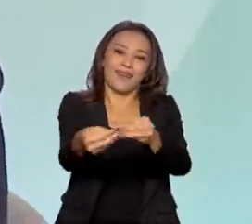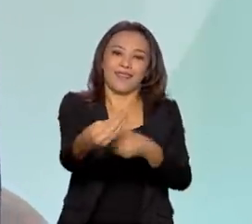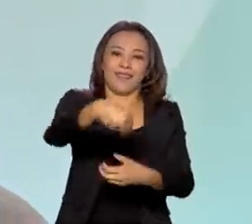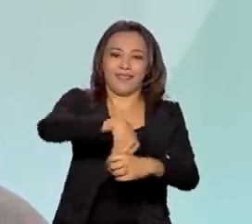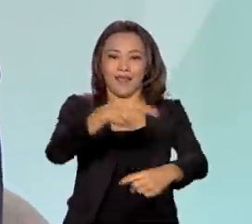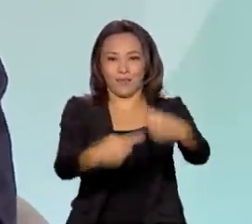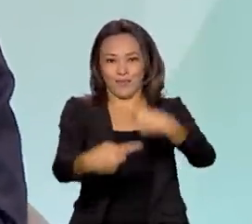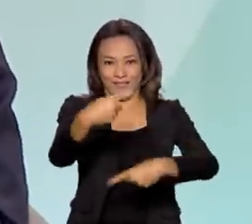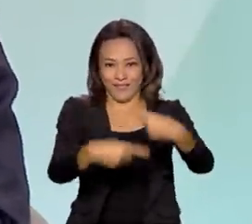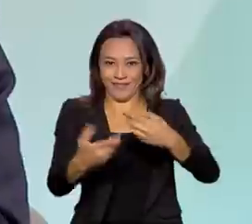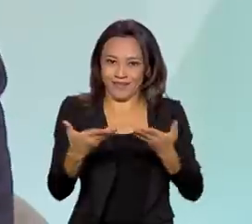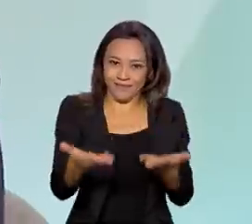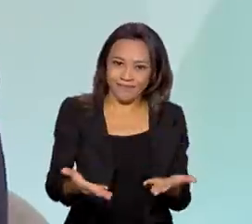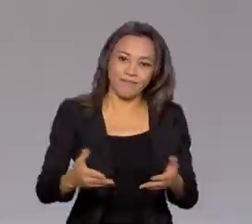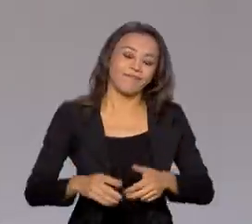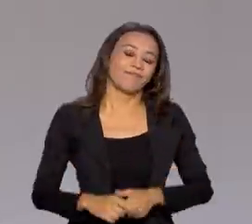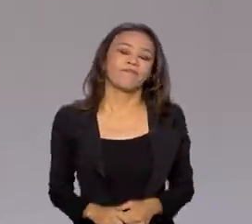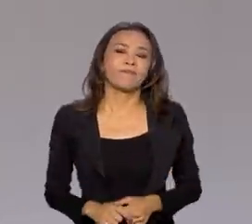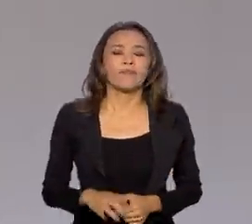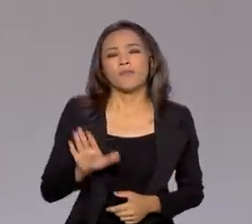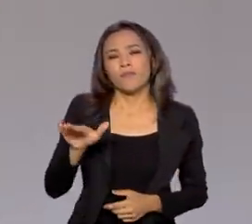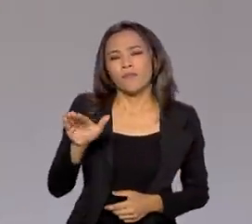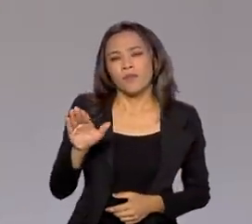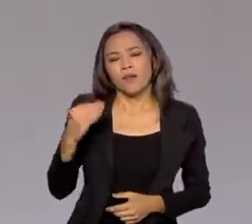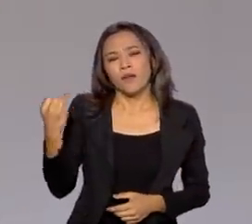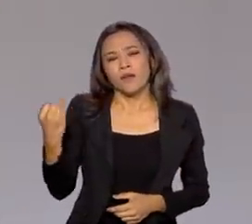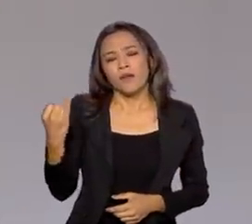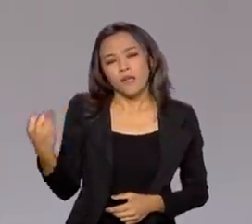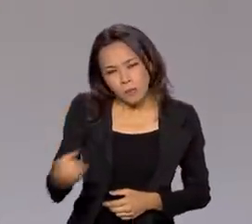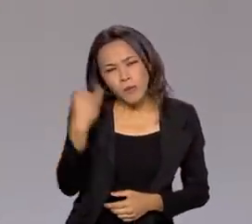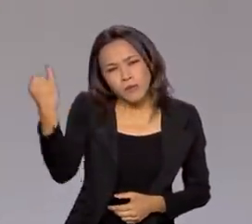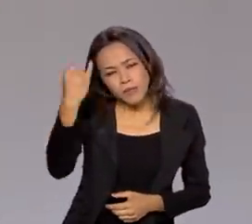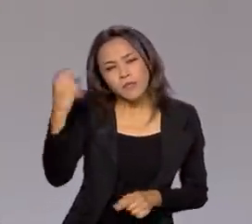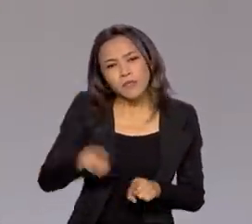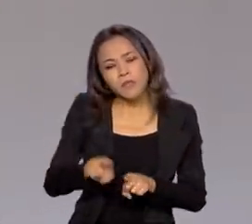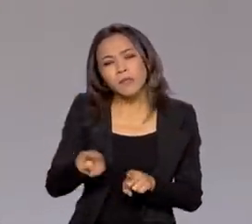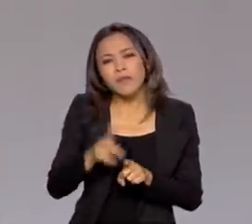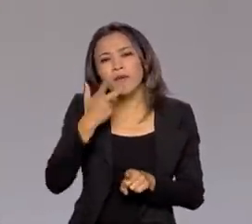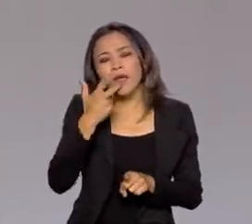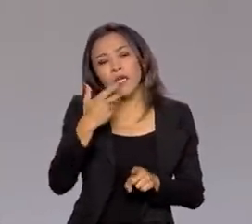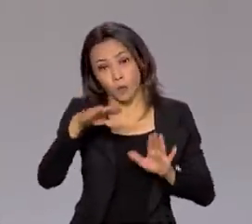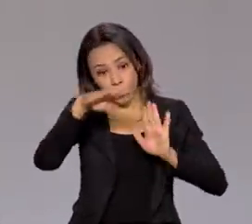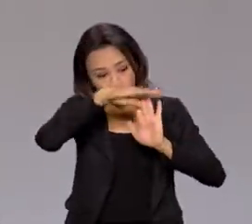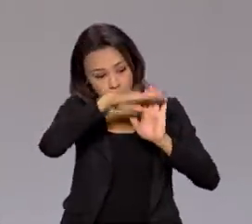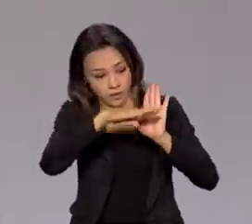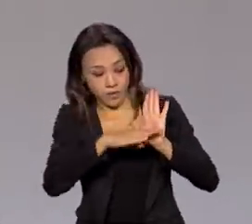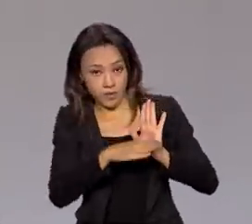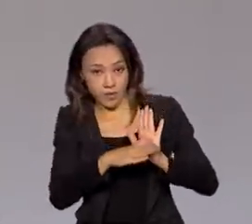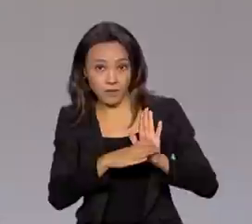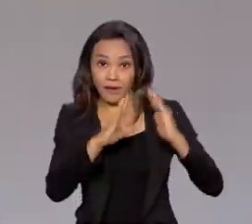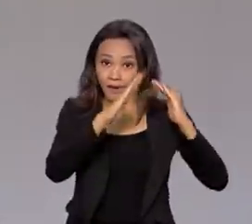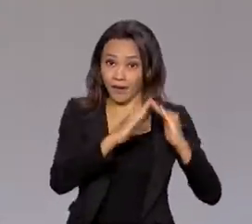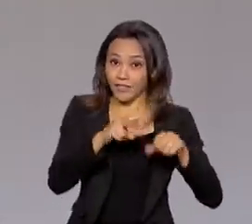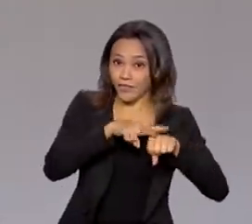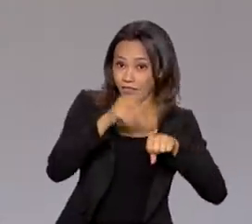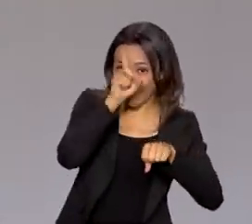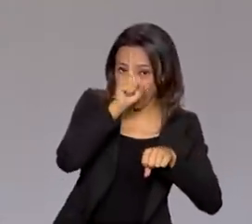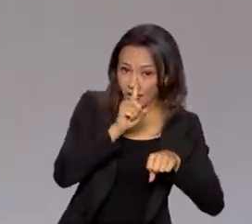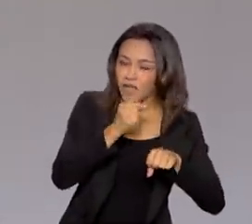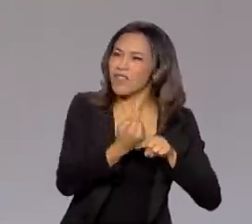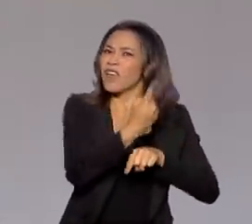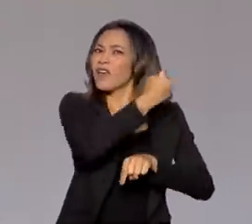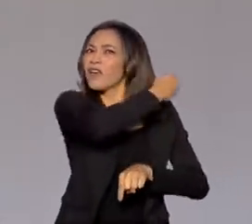como a política. E uma questão importante também é que o programa Casa Verde e Amarelo vem sendo gestado desde